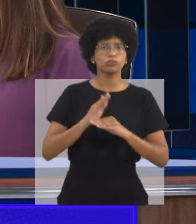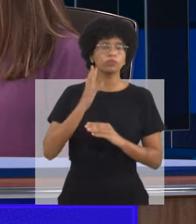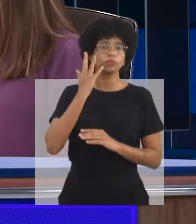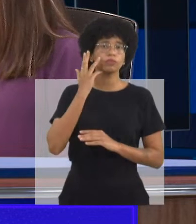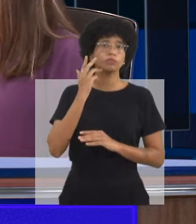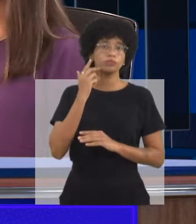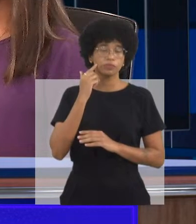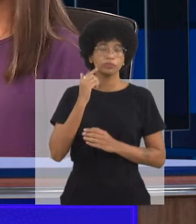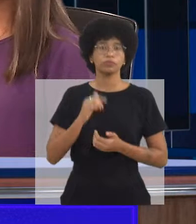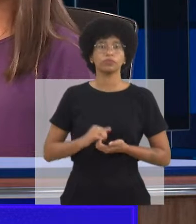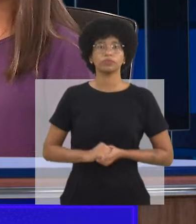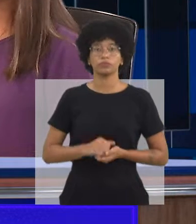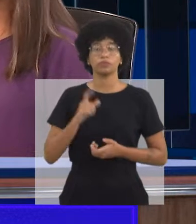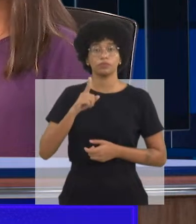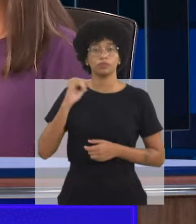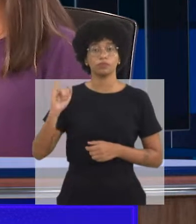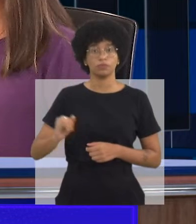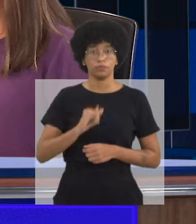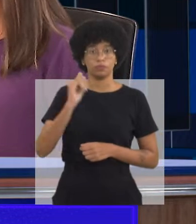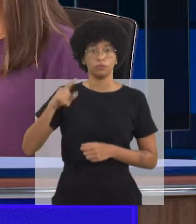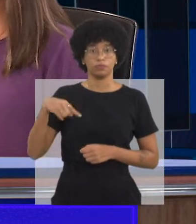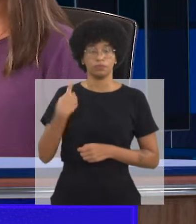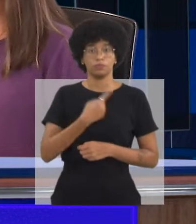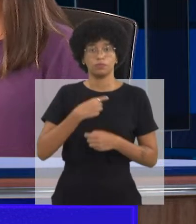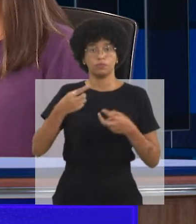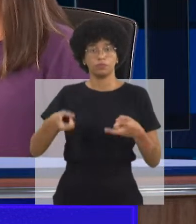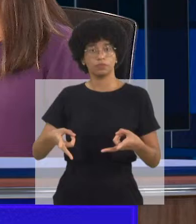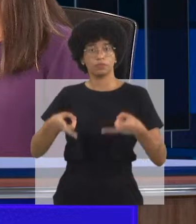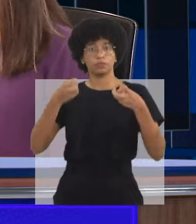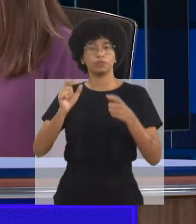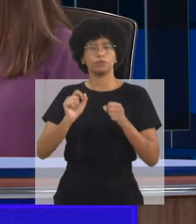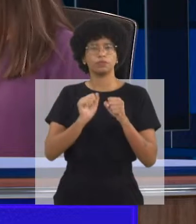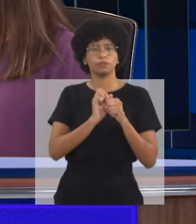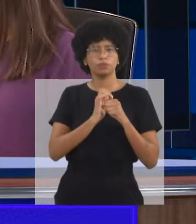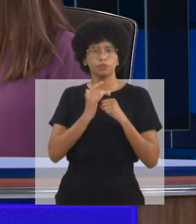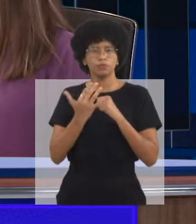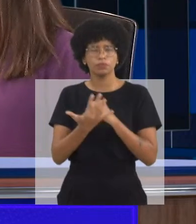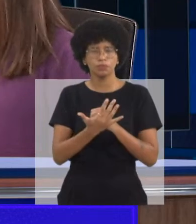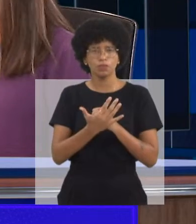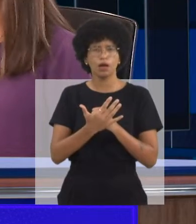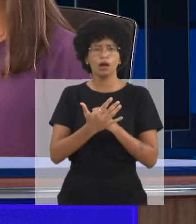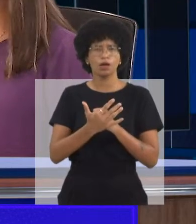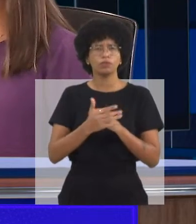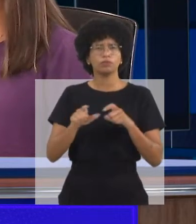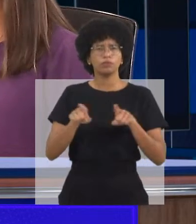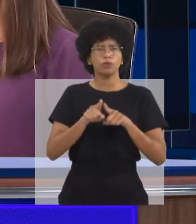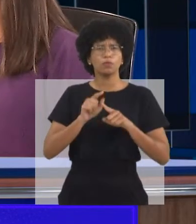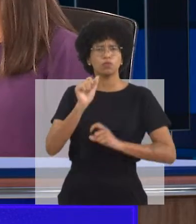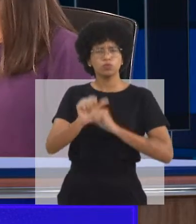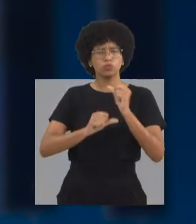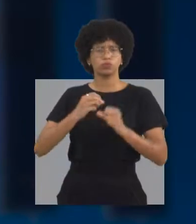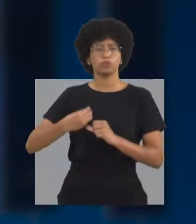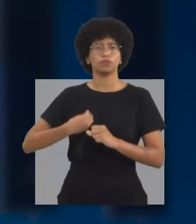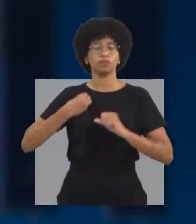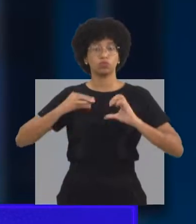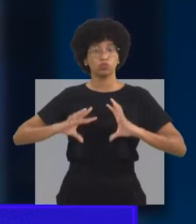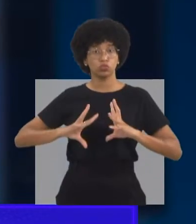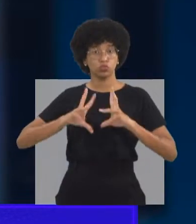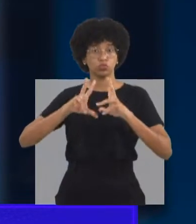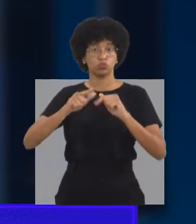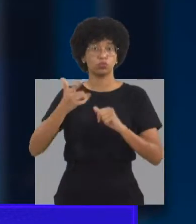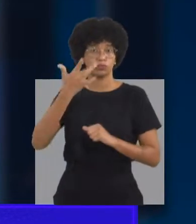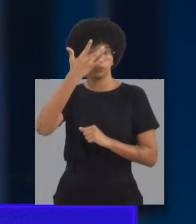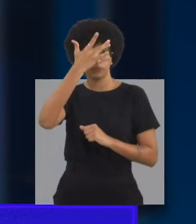crianças? Chico, é importante a gente observar que a pandemia mexeu com o cotidiano, com a vida de todo